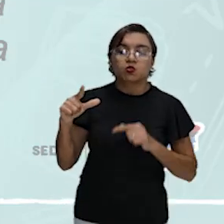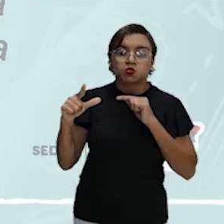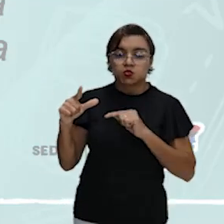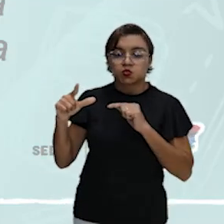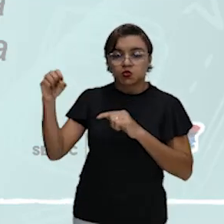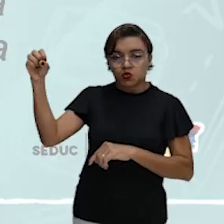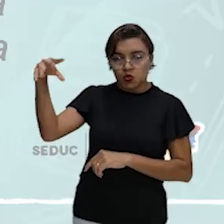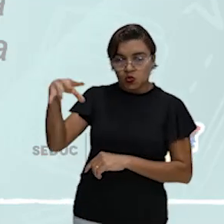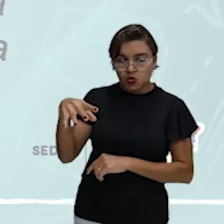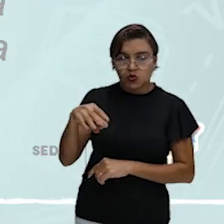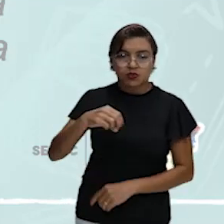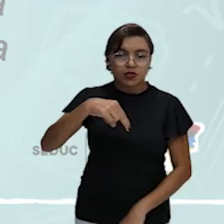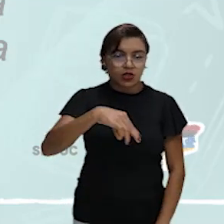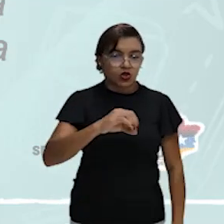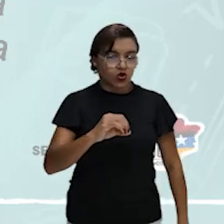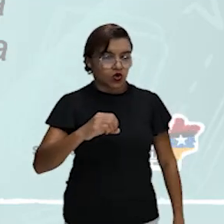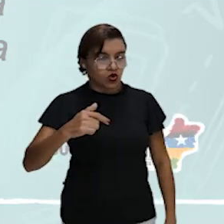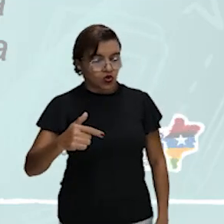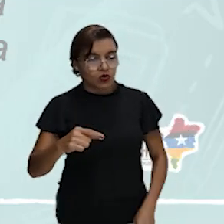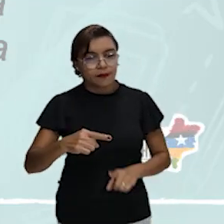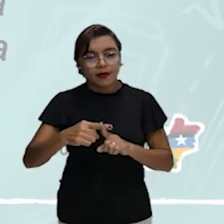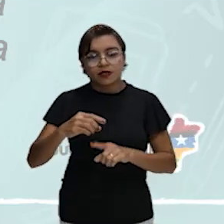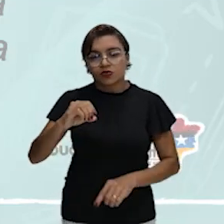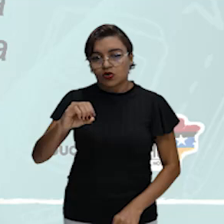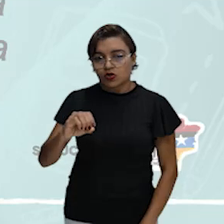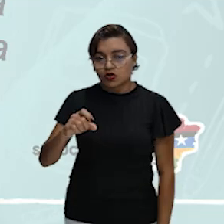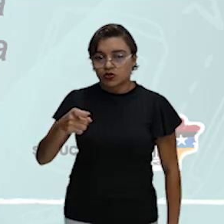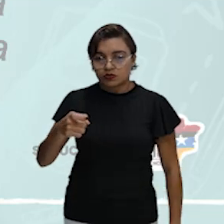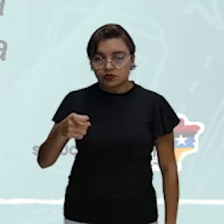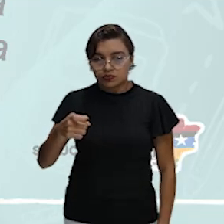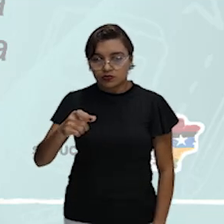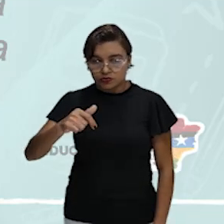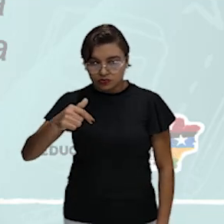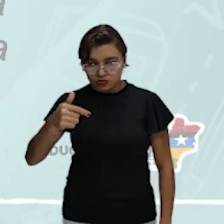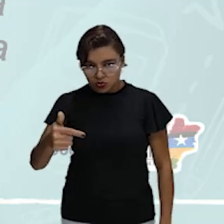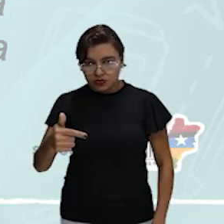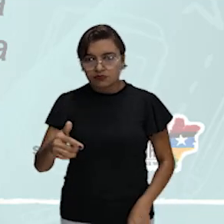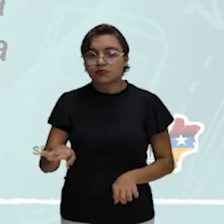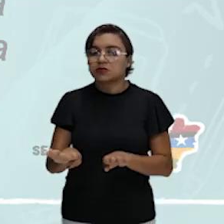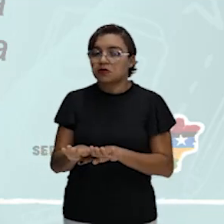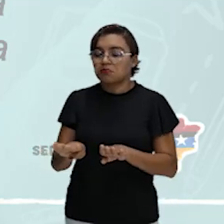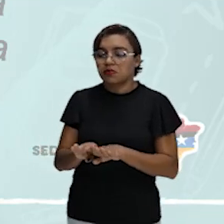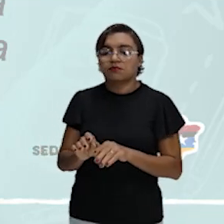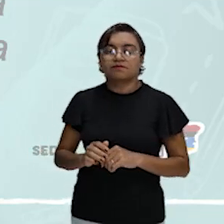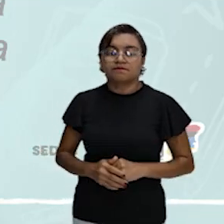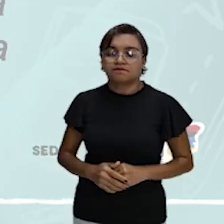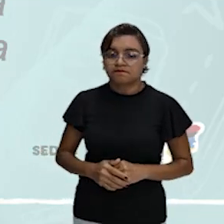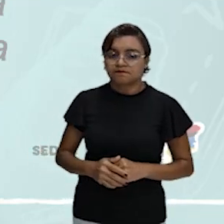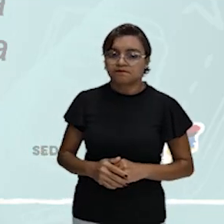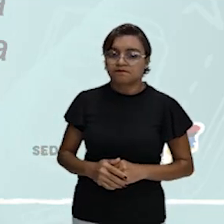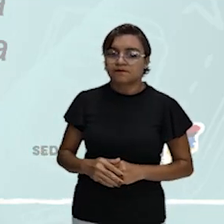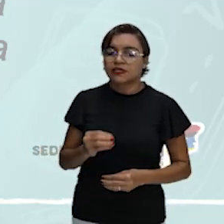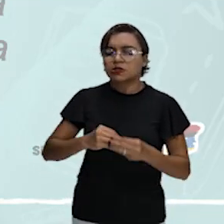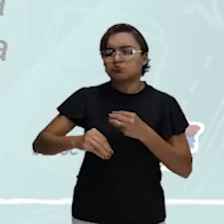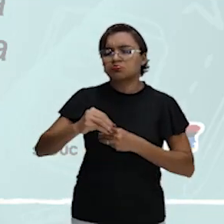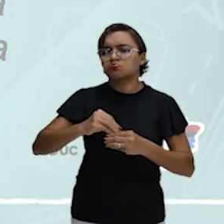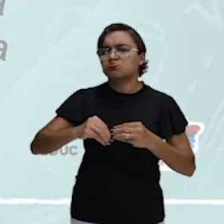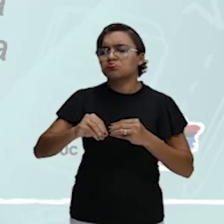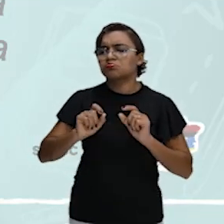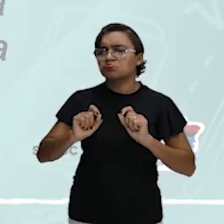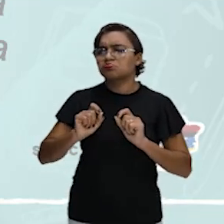dióxido de nitrogênio, mais o oxigênio, né, que vai formar aqui algumas substâncias. Aí ele vai te dizendo, né?